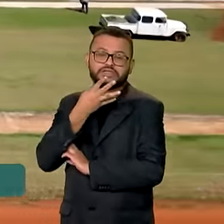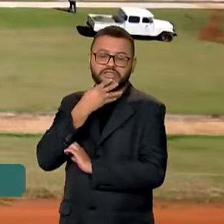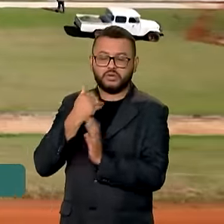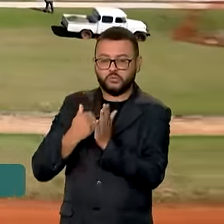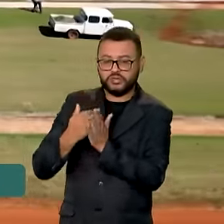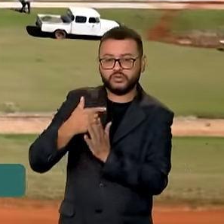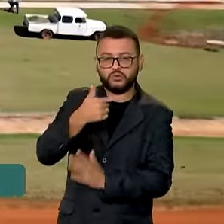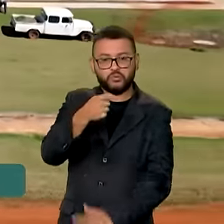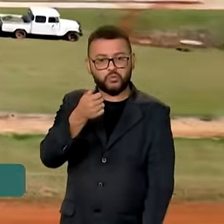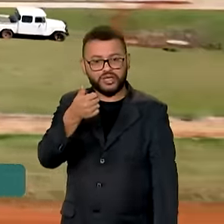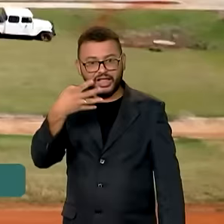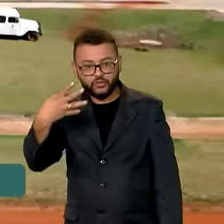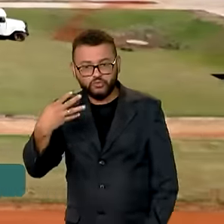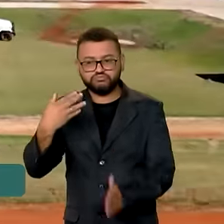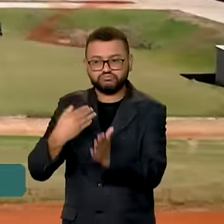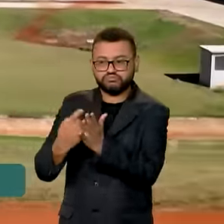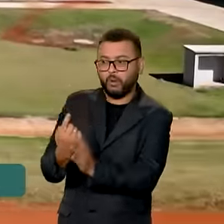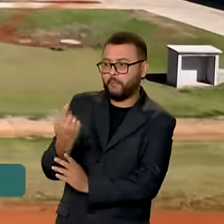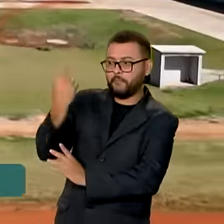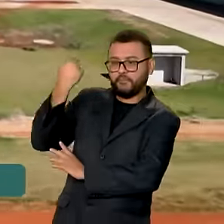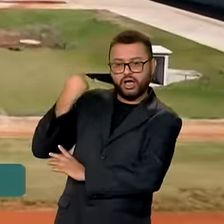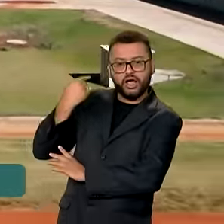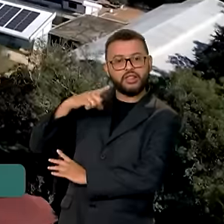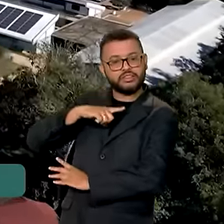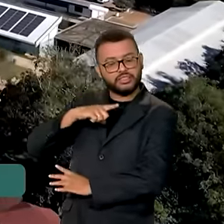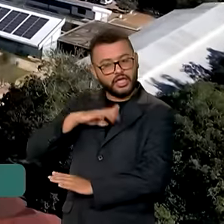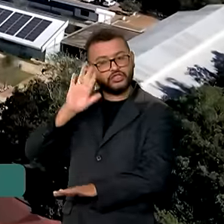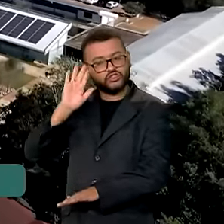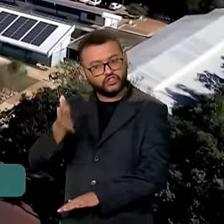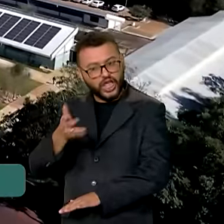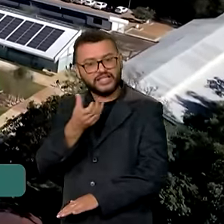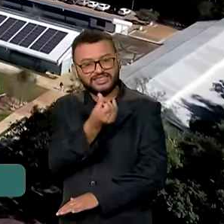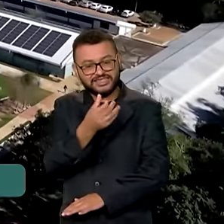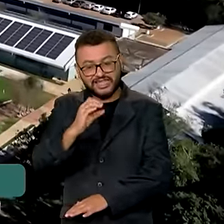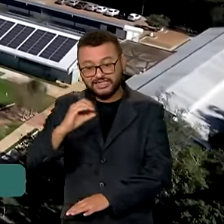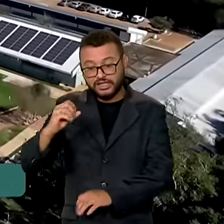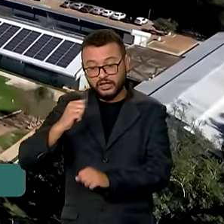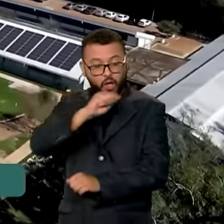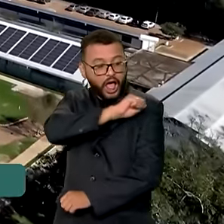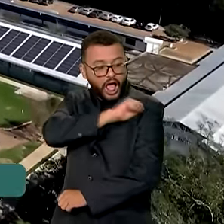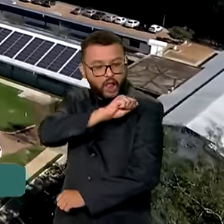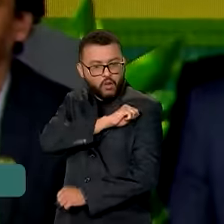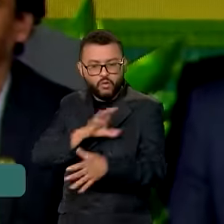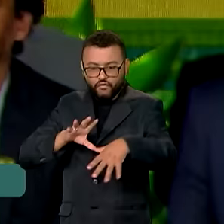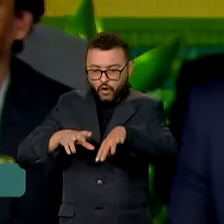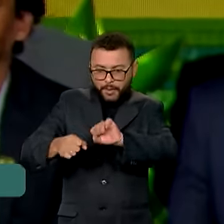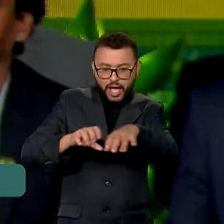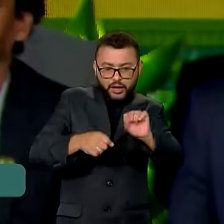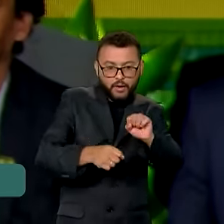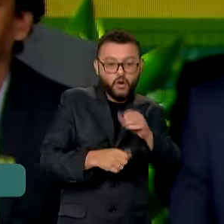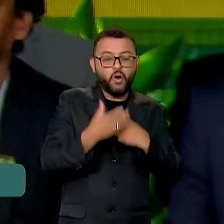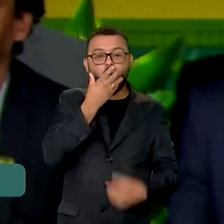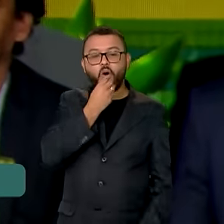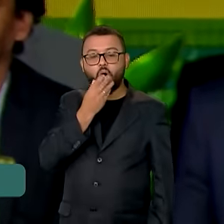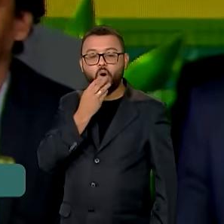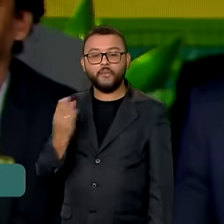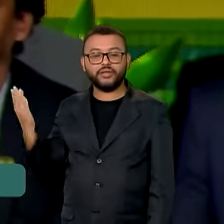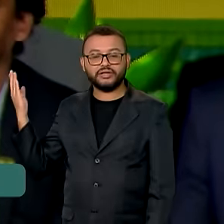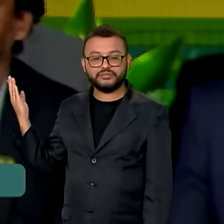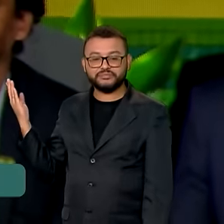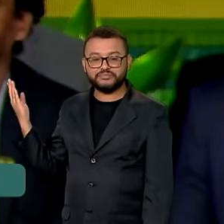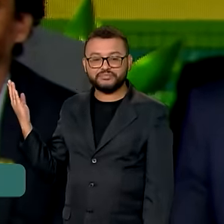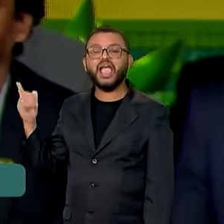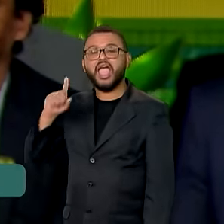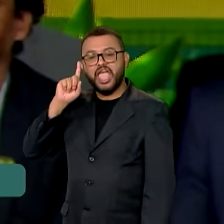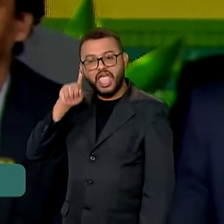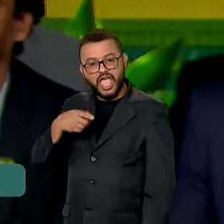2014. Mais de 600 alunos já foram formados pelo campus. Murilo Piccoli é um